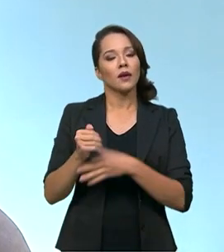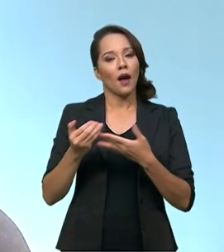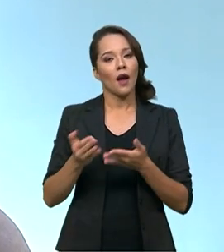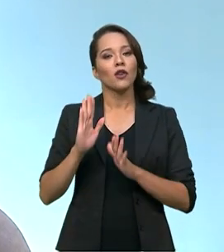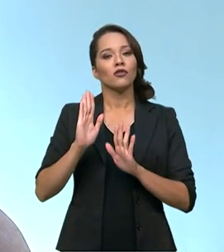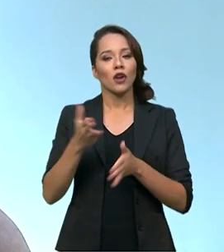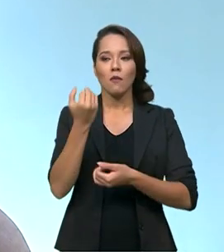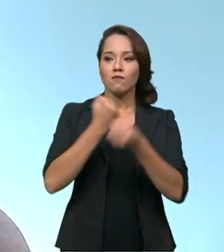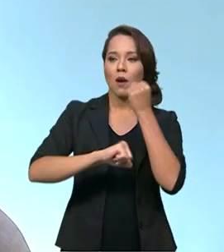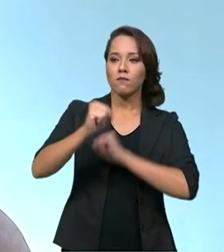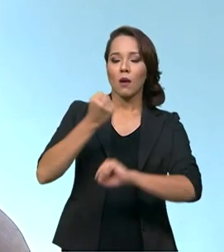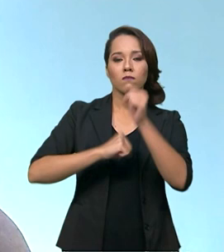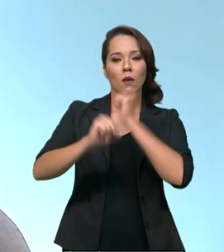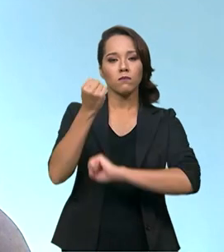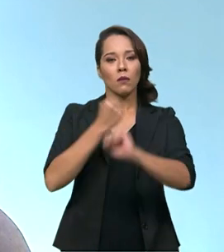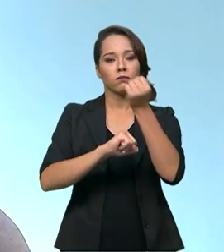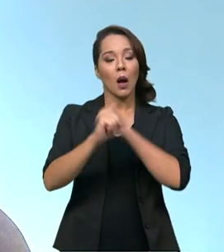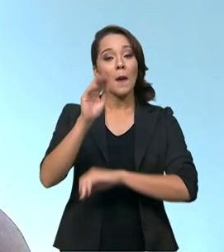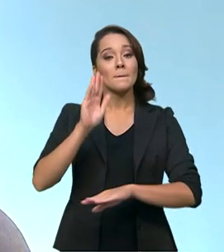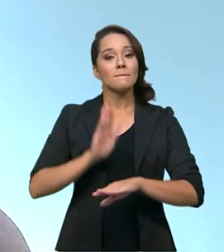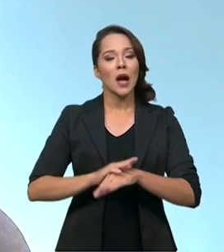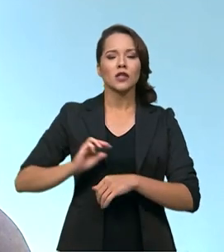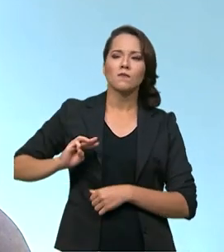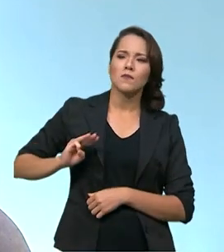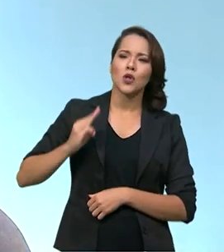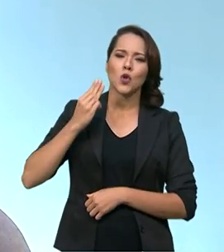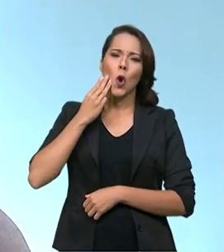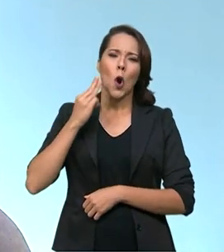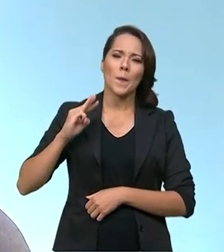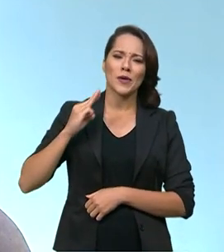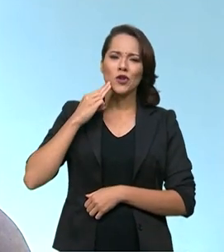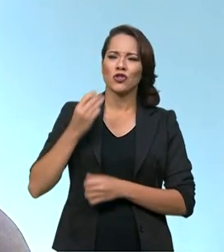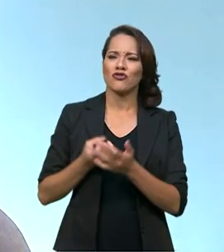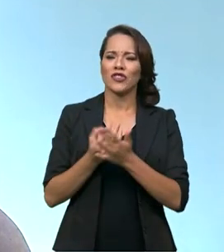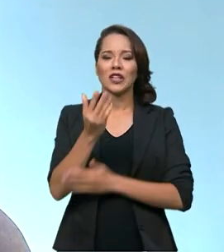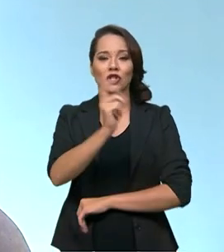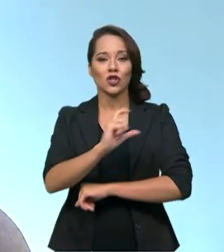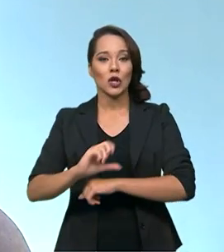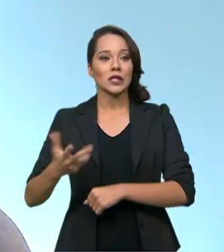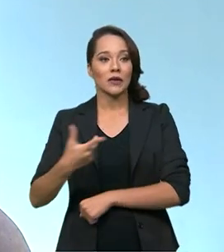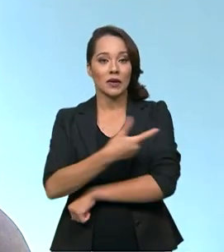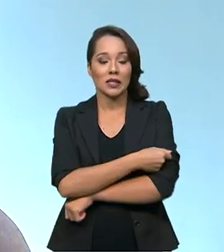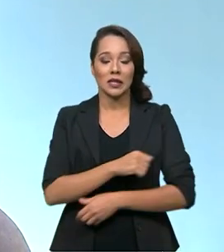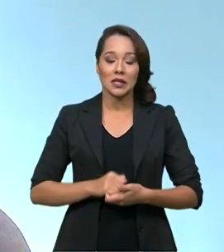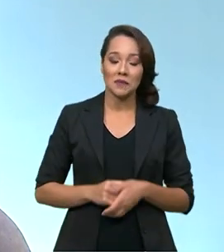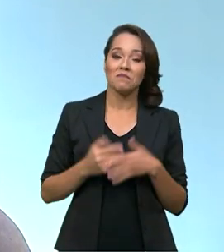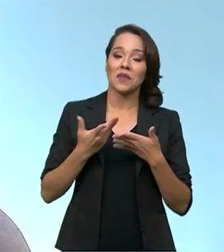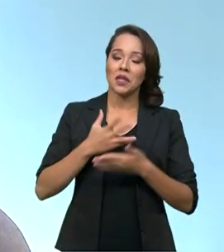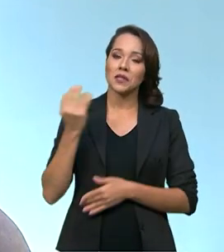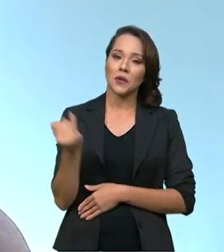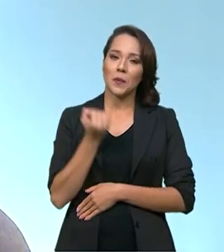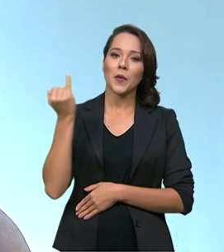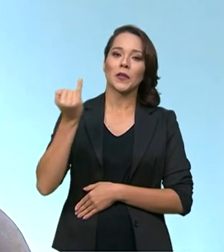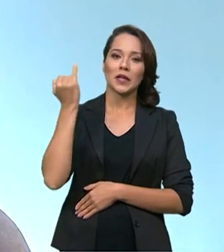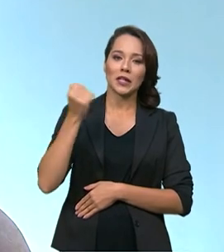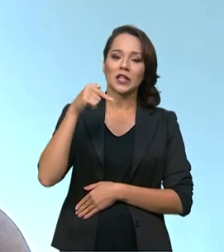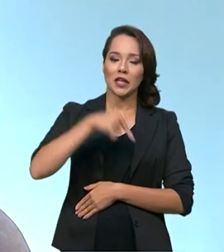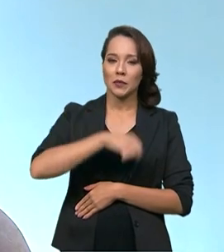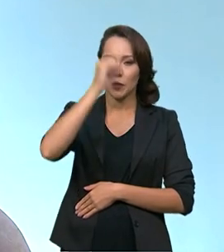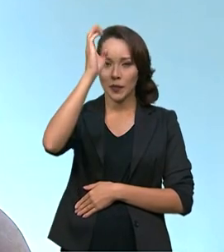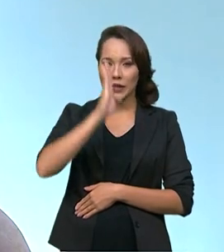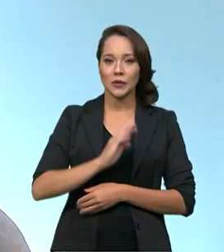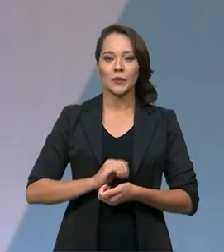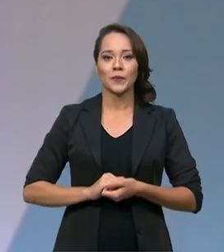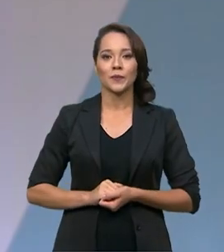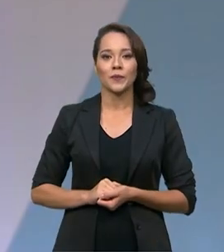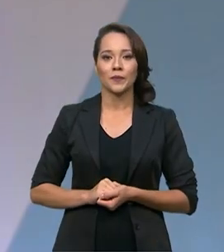já foram produzidas milhares e milhares de doses dessa vacina e tem sido muito importante aqui para o nosso